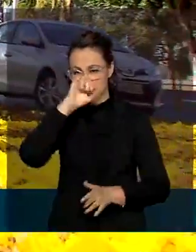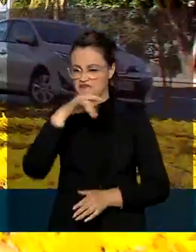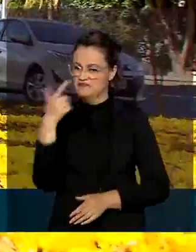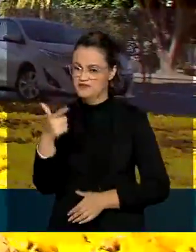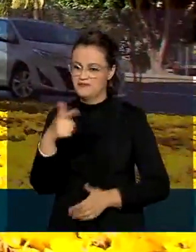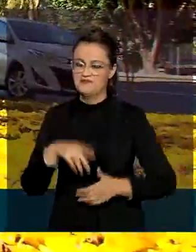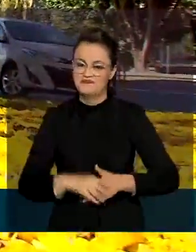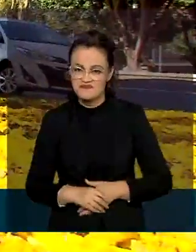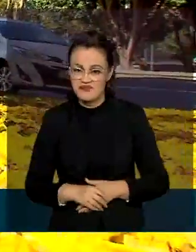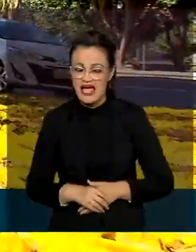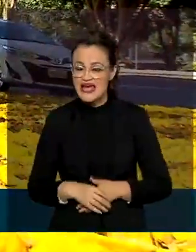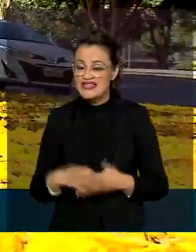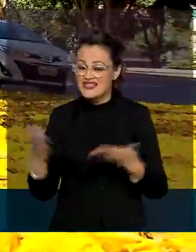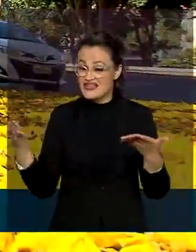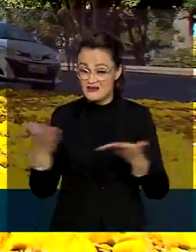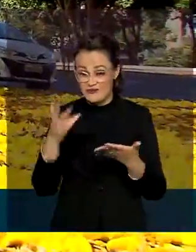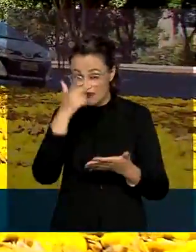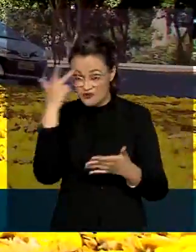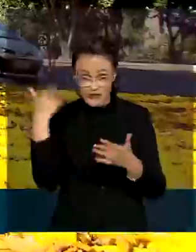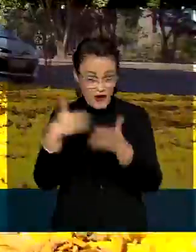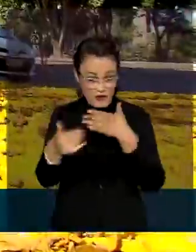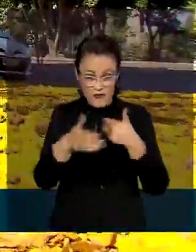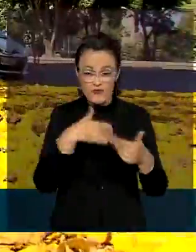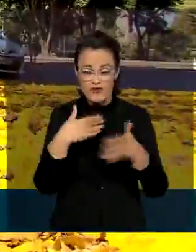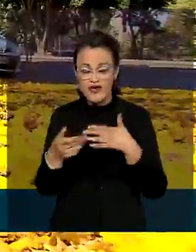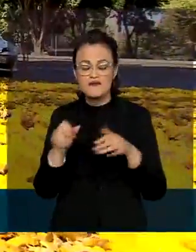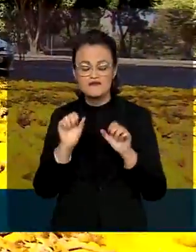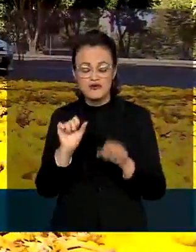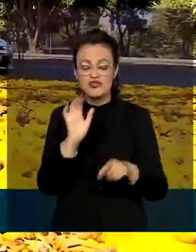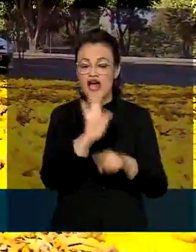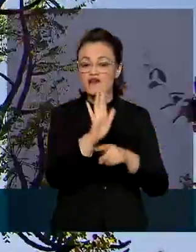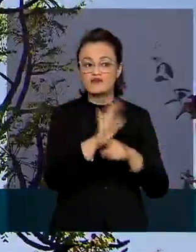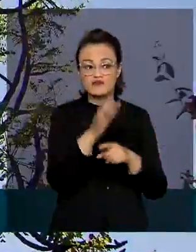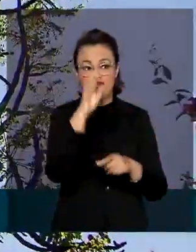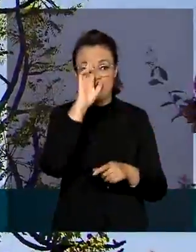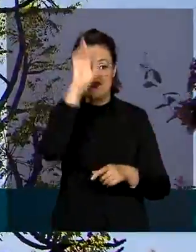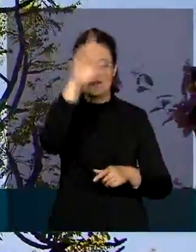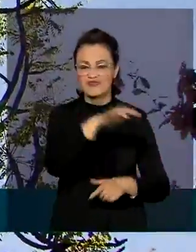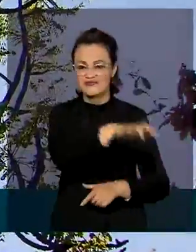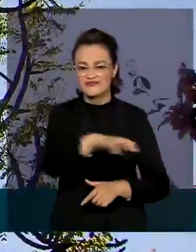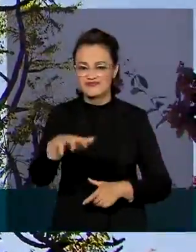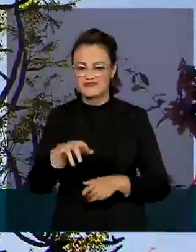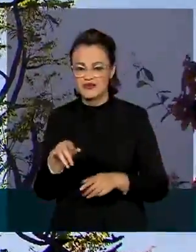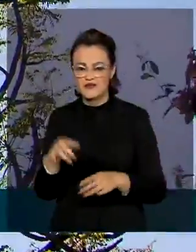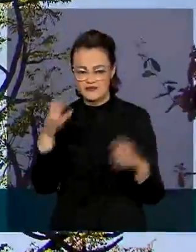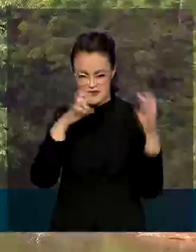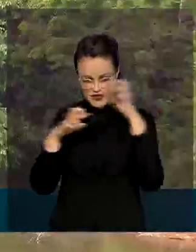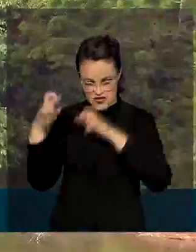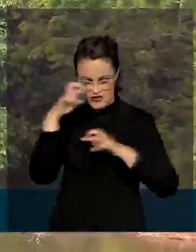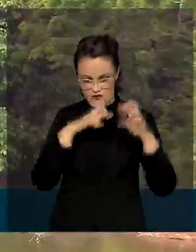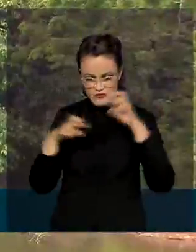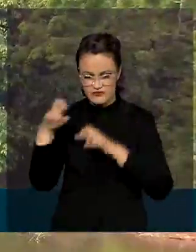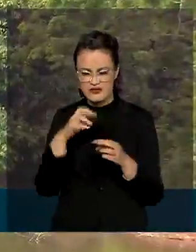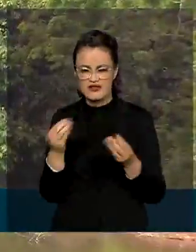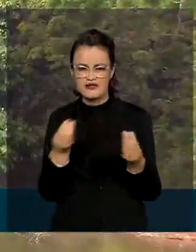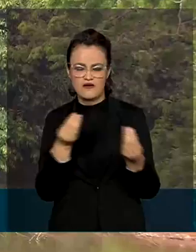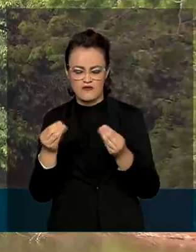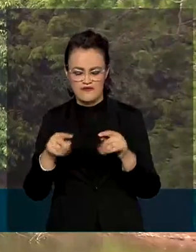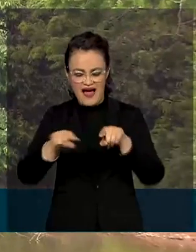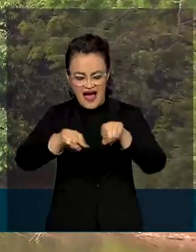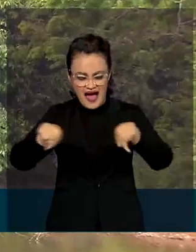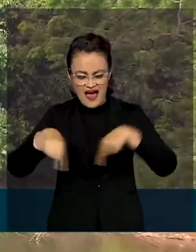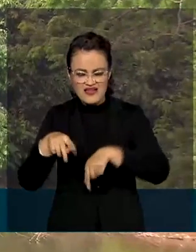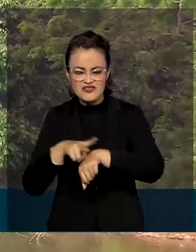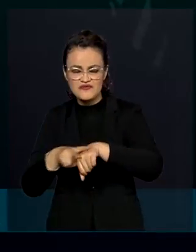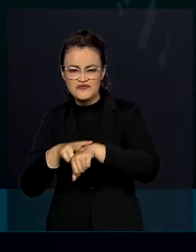E agora, todo cidadão vai poder ajudar os gestores públicos a fazerem um raio-x da situação dessas